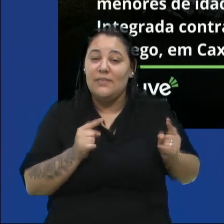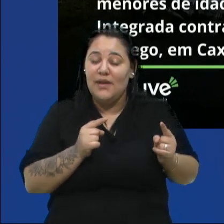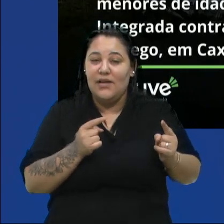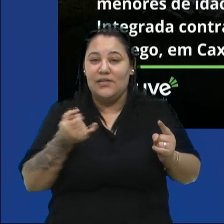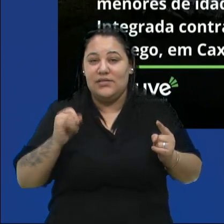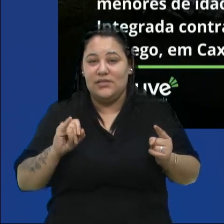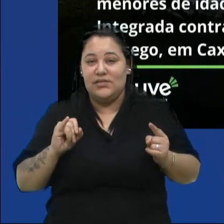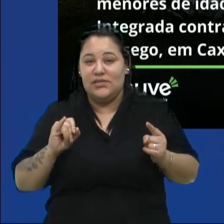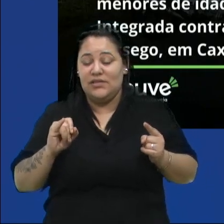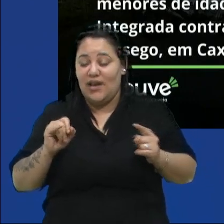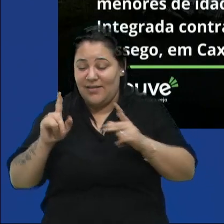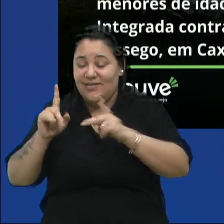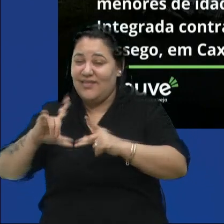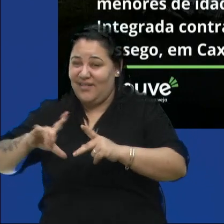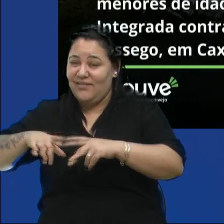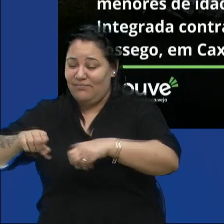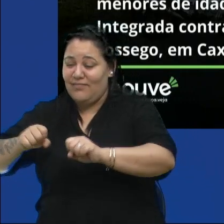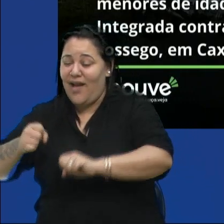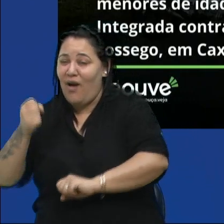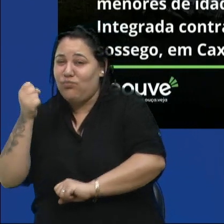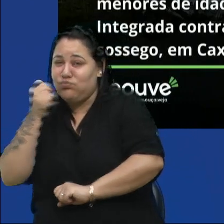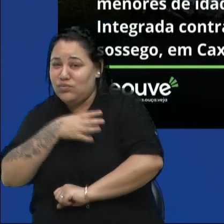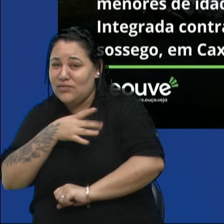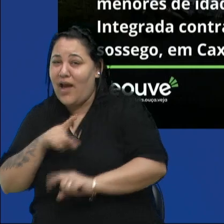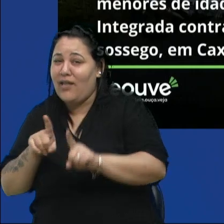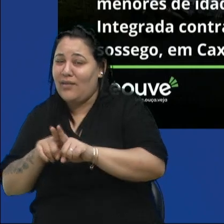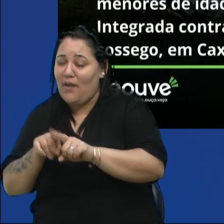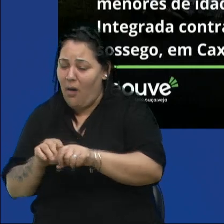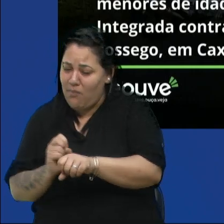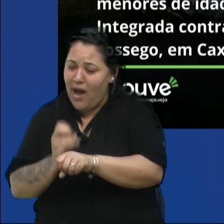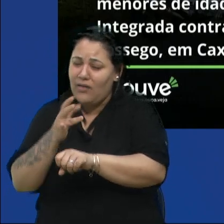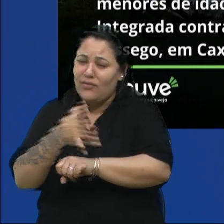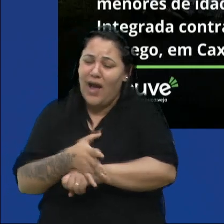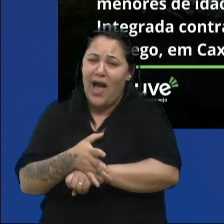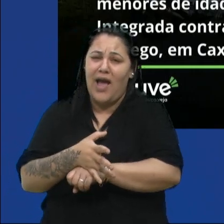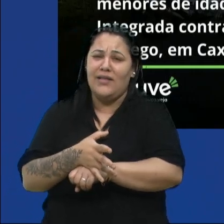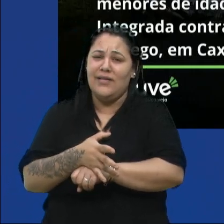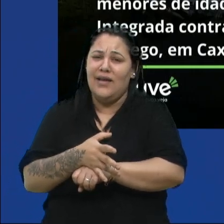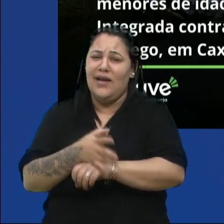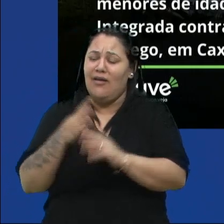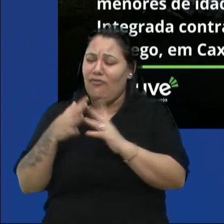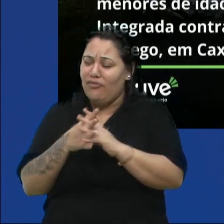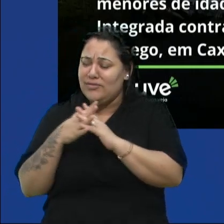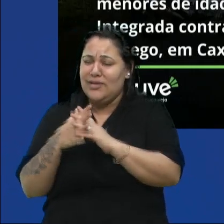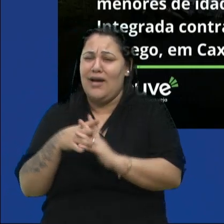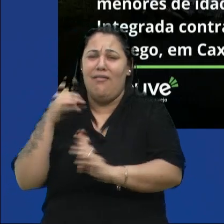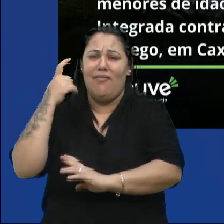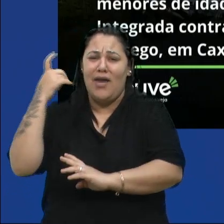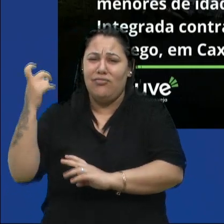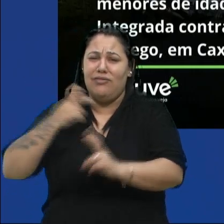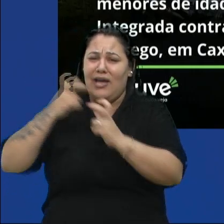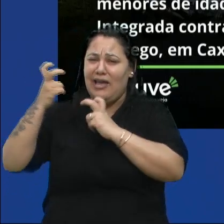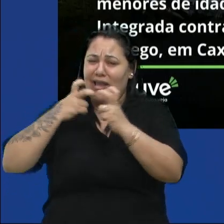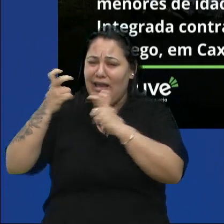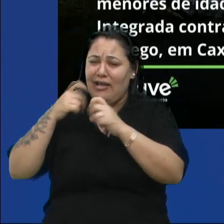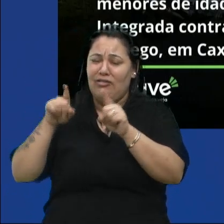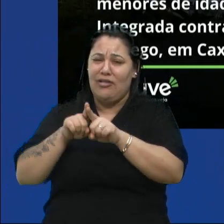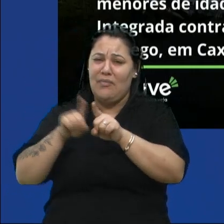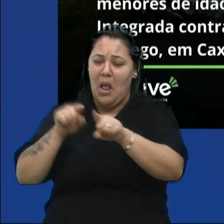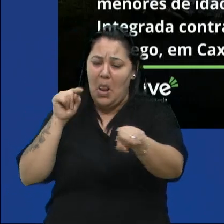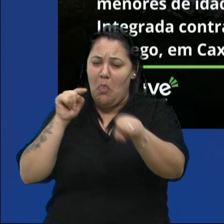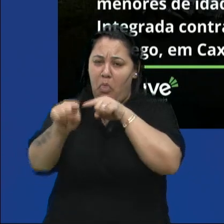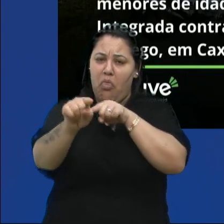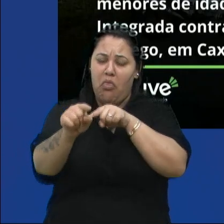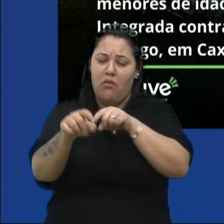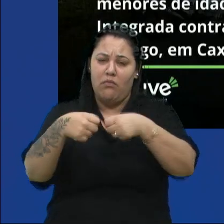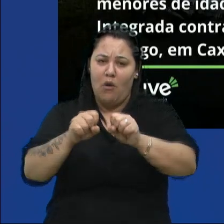prevalece, começa a andar de moto ali, de madrugada, fazer algazarras, fazer gritaria, fazer racha de veículos